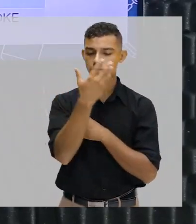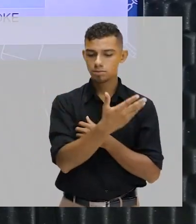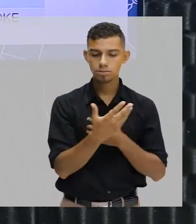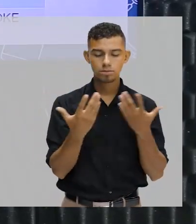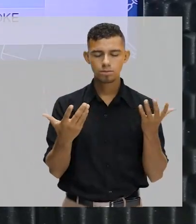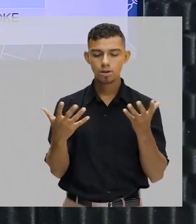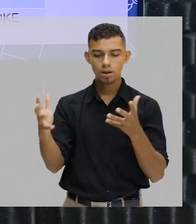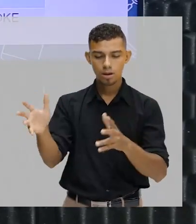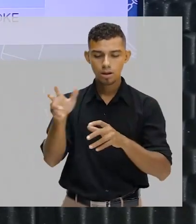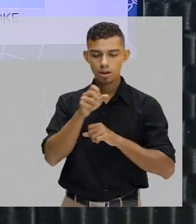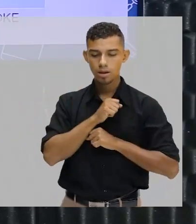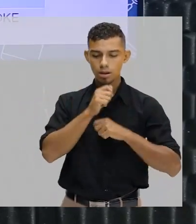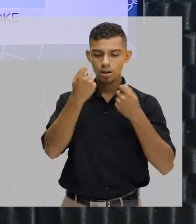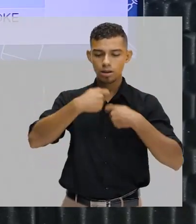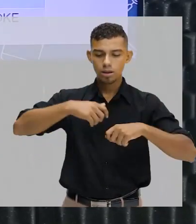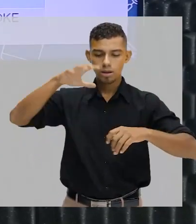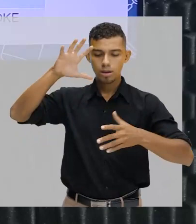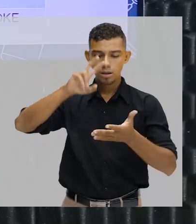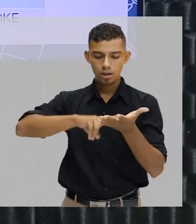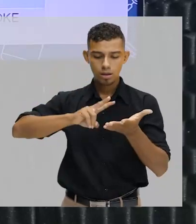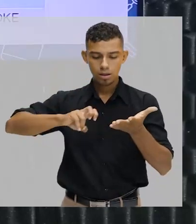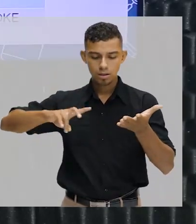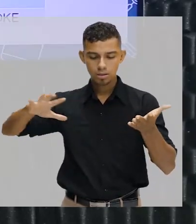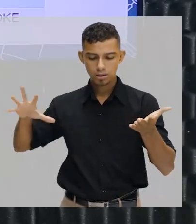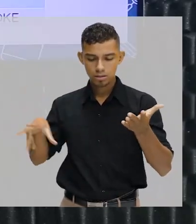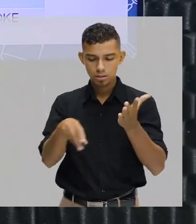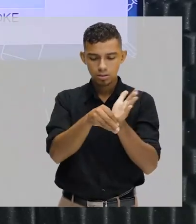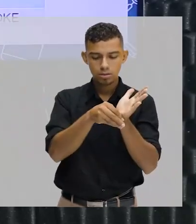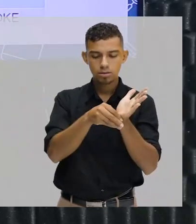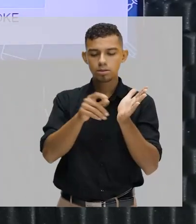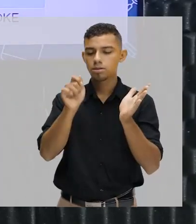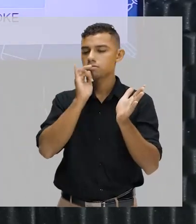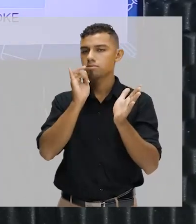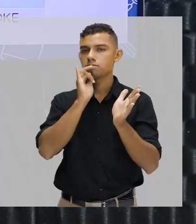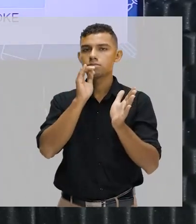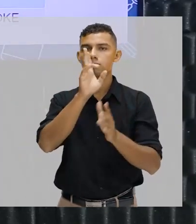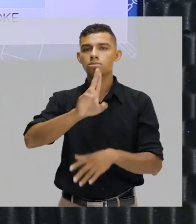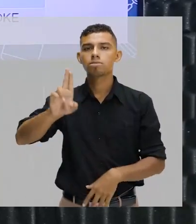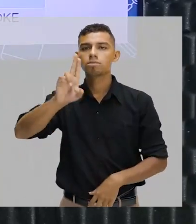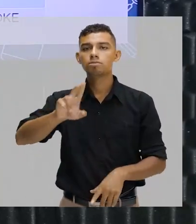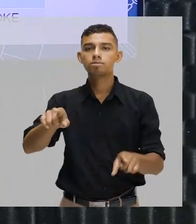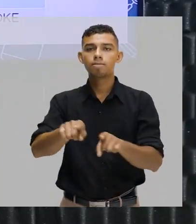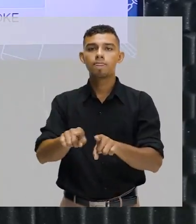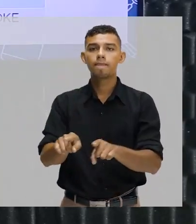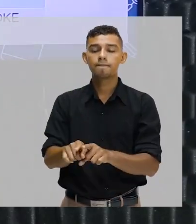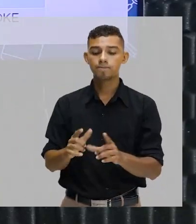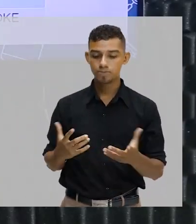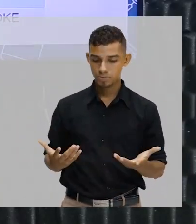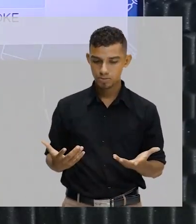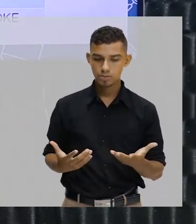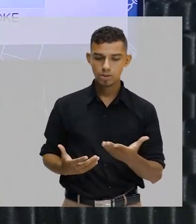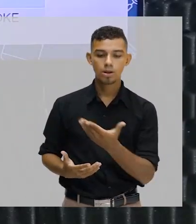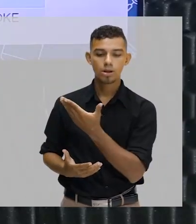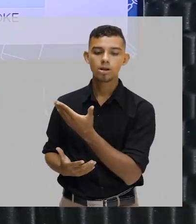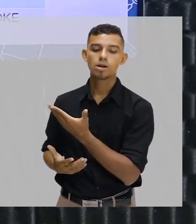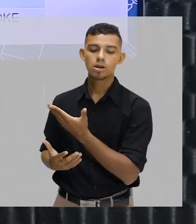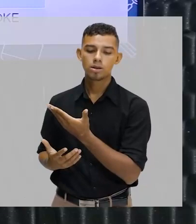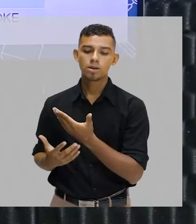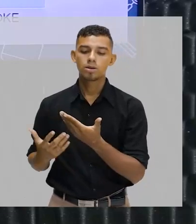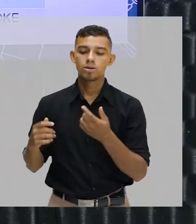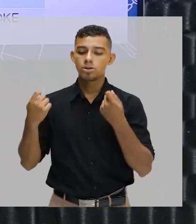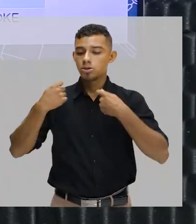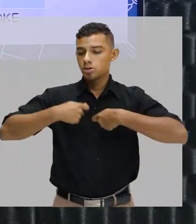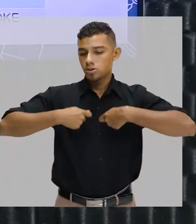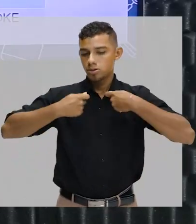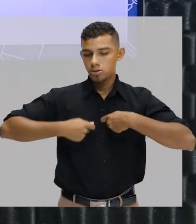aí ela é incorporada no vocabulário daquela língua que você utiliza. Source language é a língua fonte, é